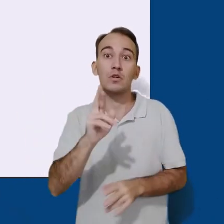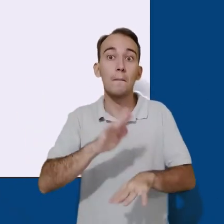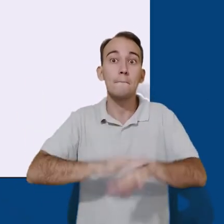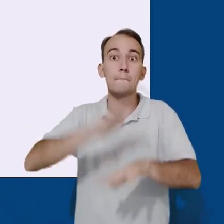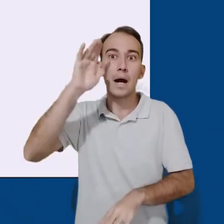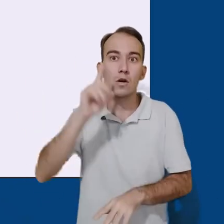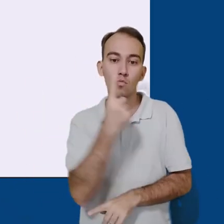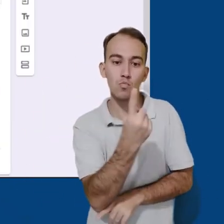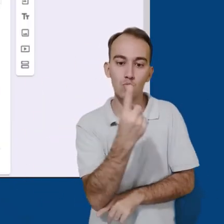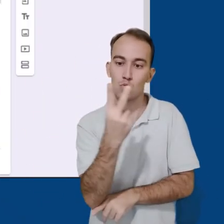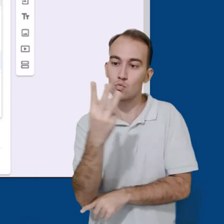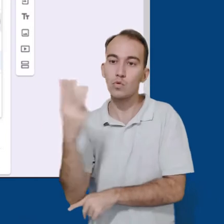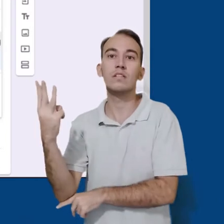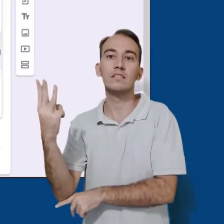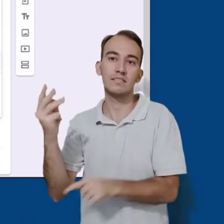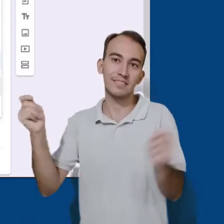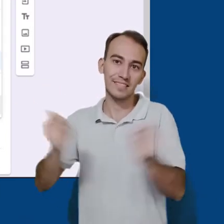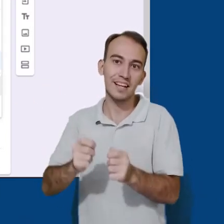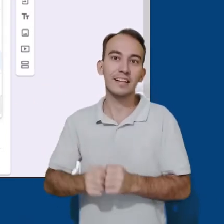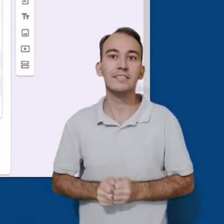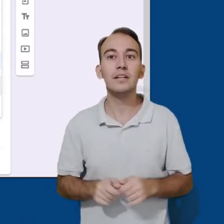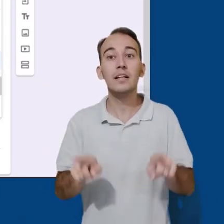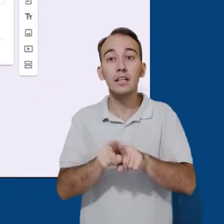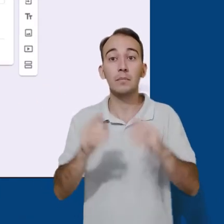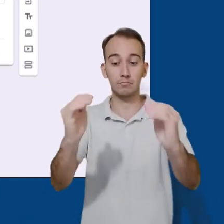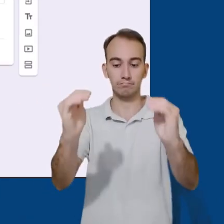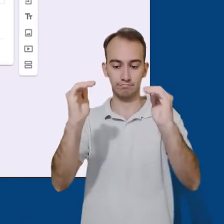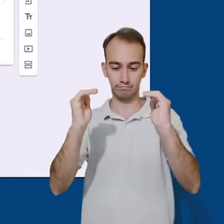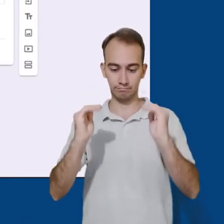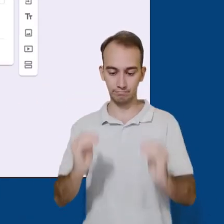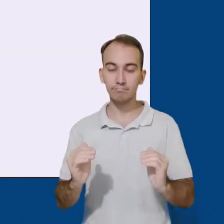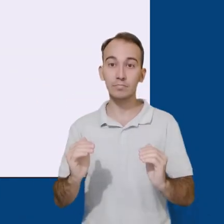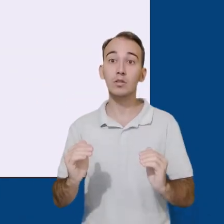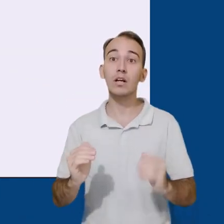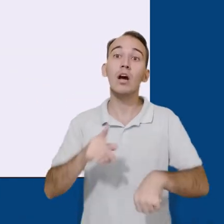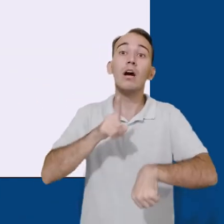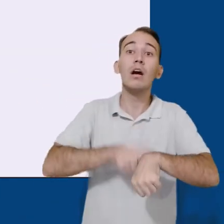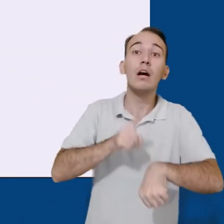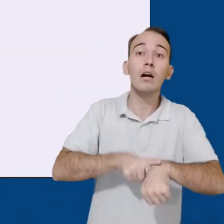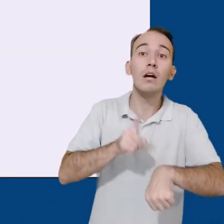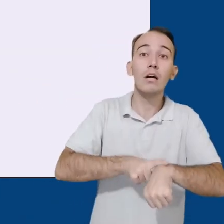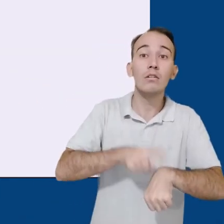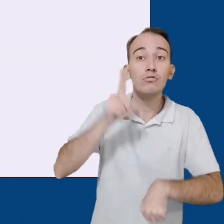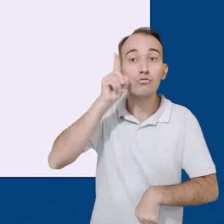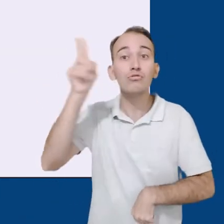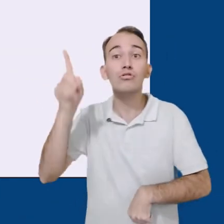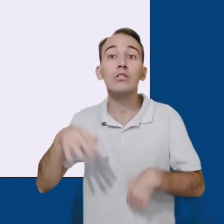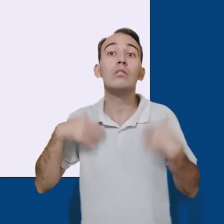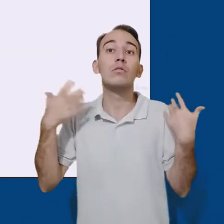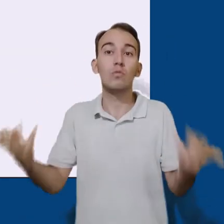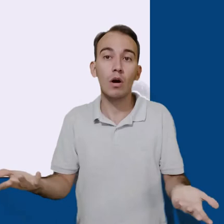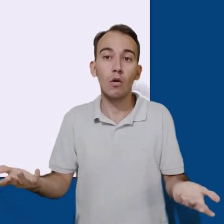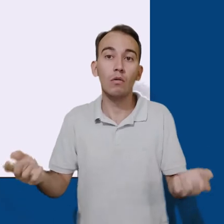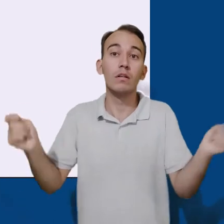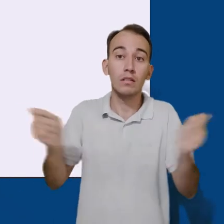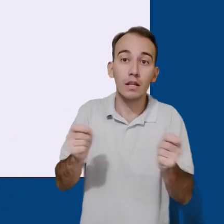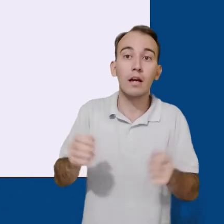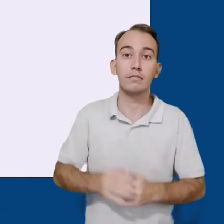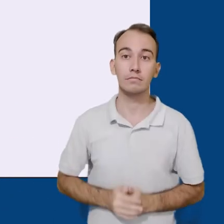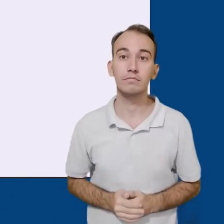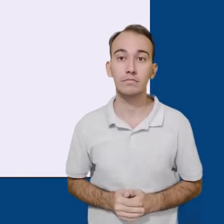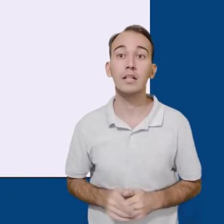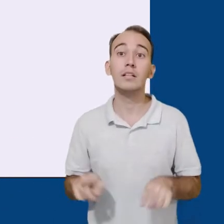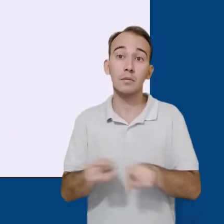por coluna. E por último, temos a opção de hora e data. A resposta do participante só será permitida nos